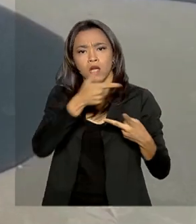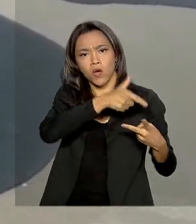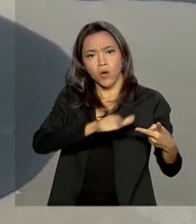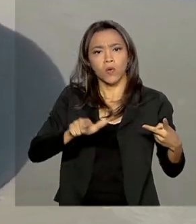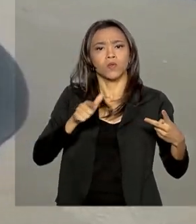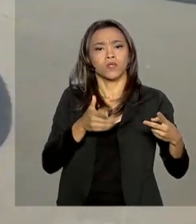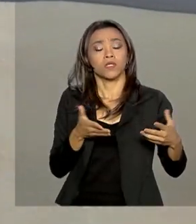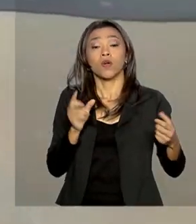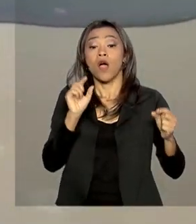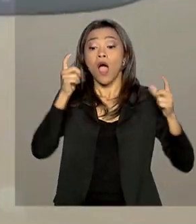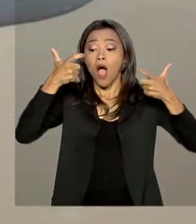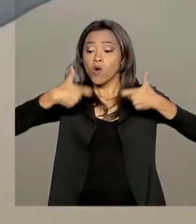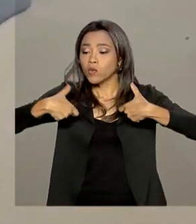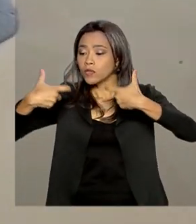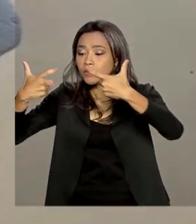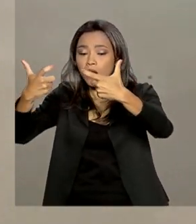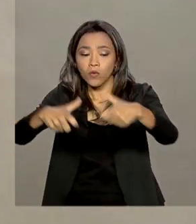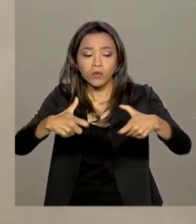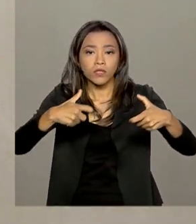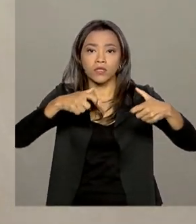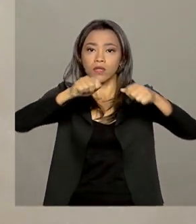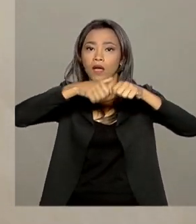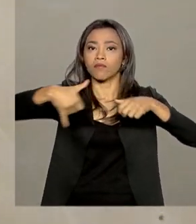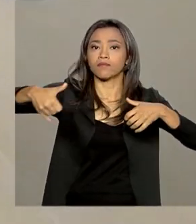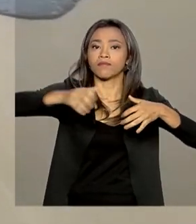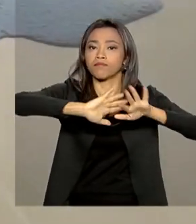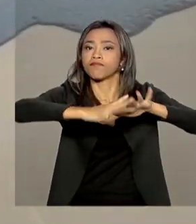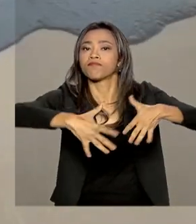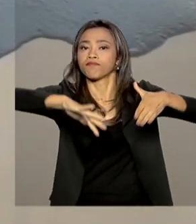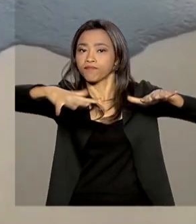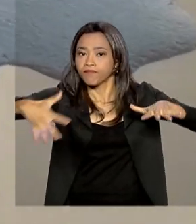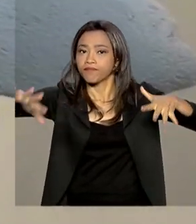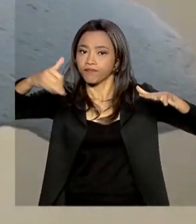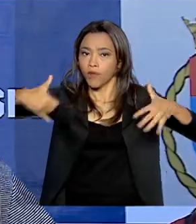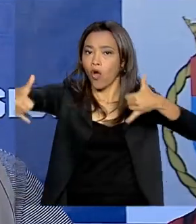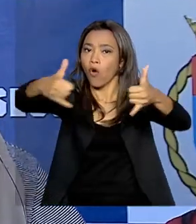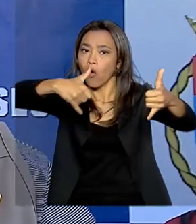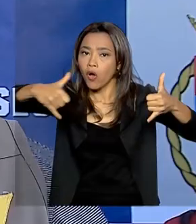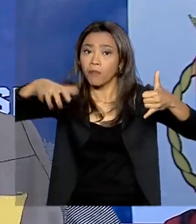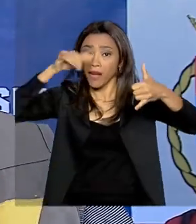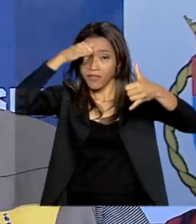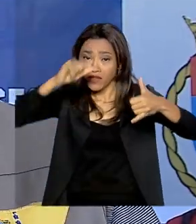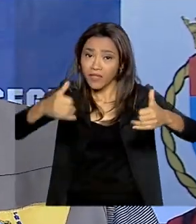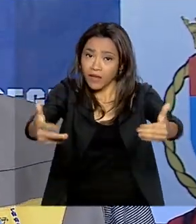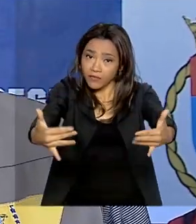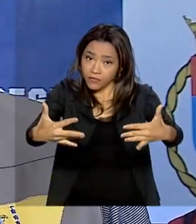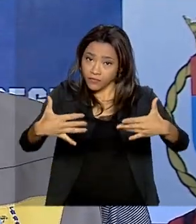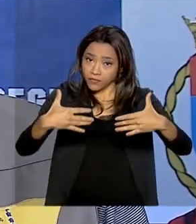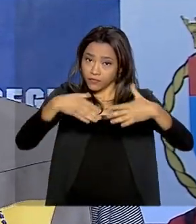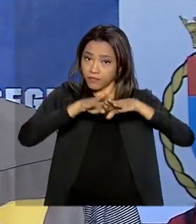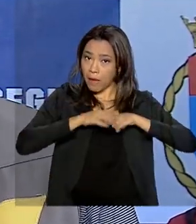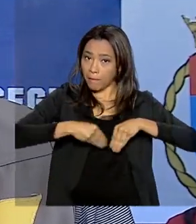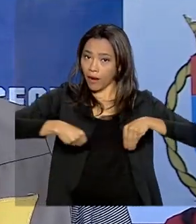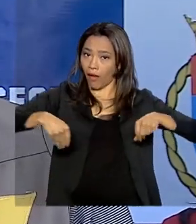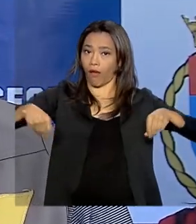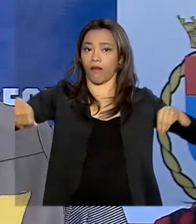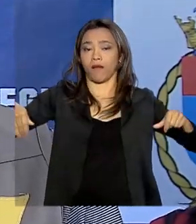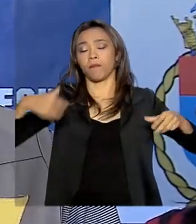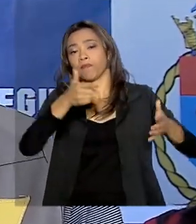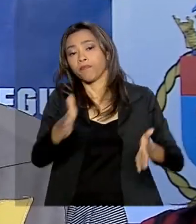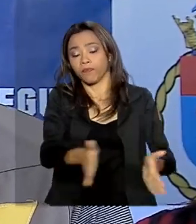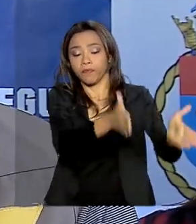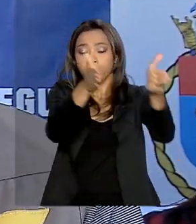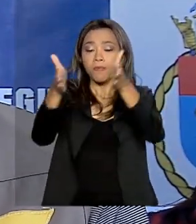por ar, aonde está no mar isso aí, para tentar que ele evite chegar às paraias. E a outra seria o